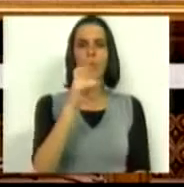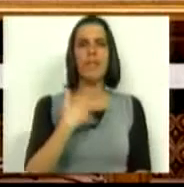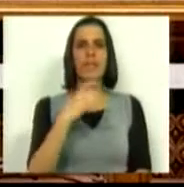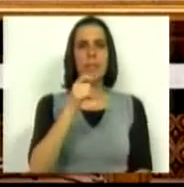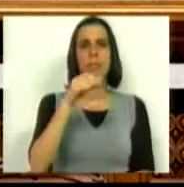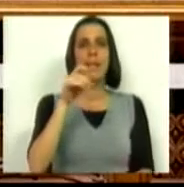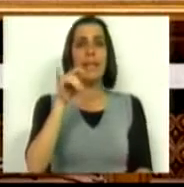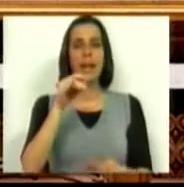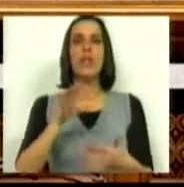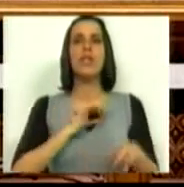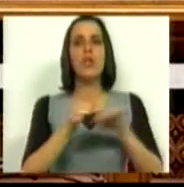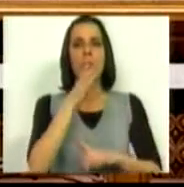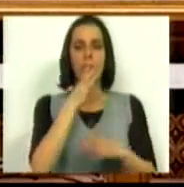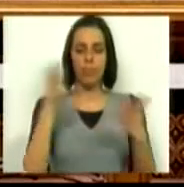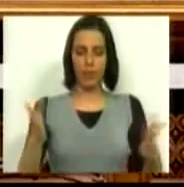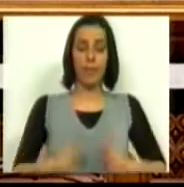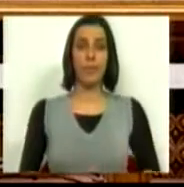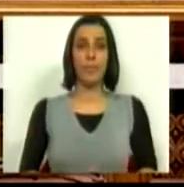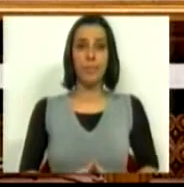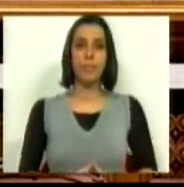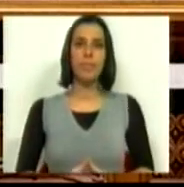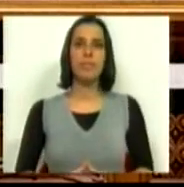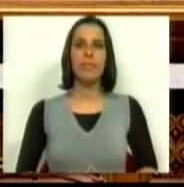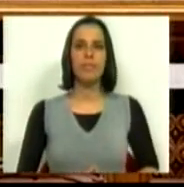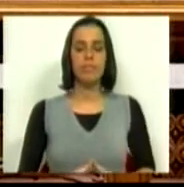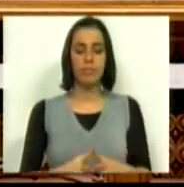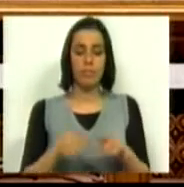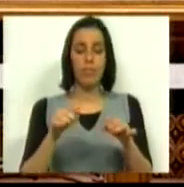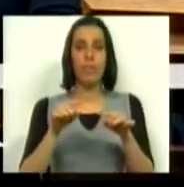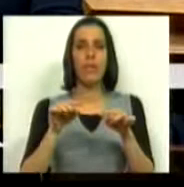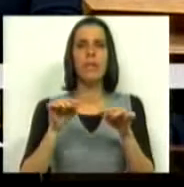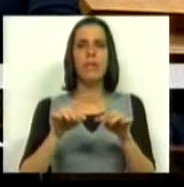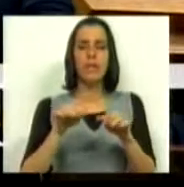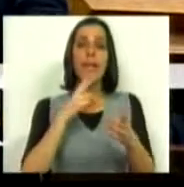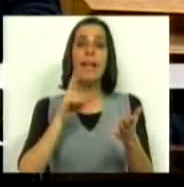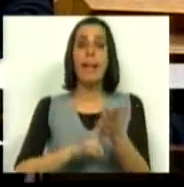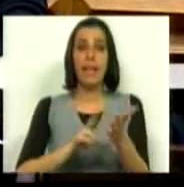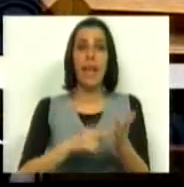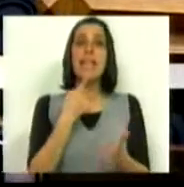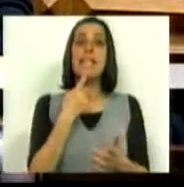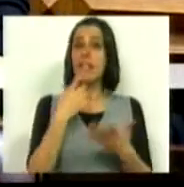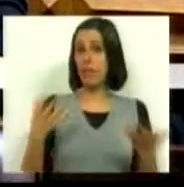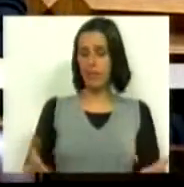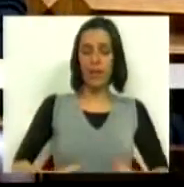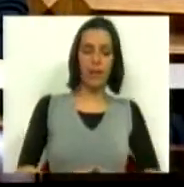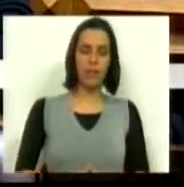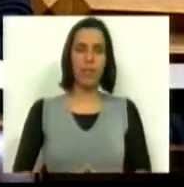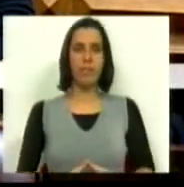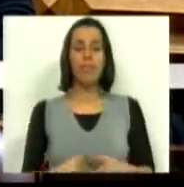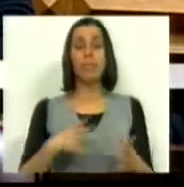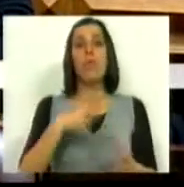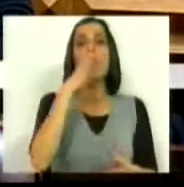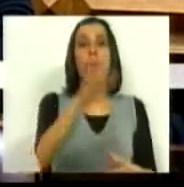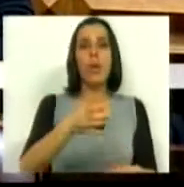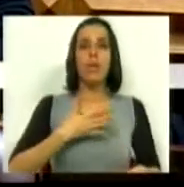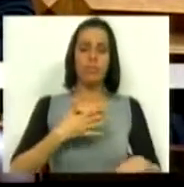Senhor Deputado, o que esta realidade significa, e que eu